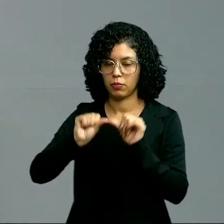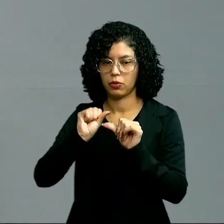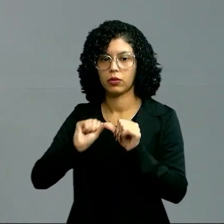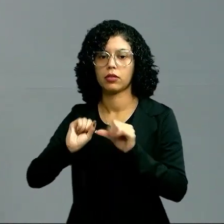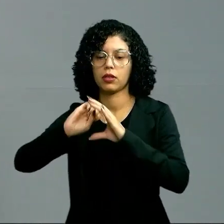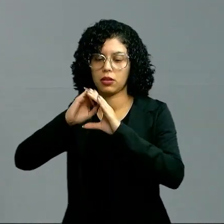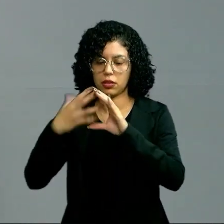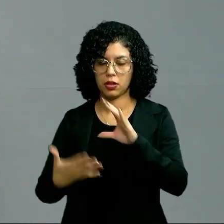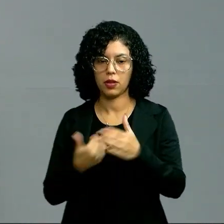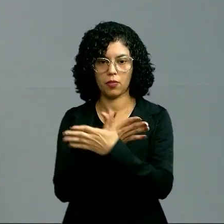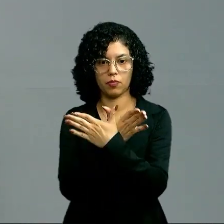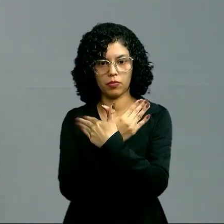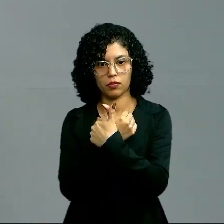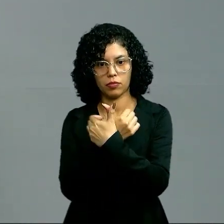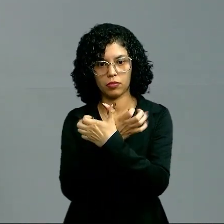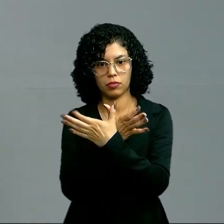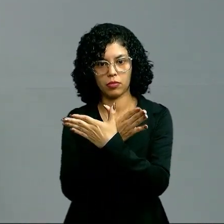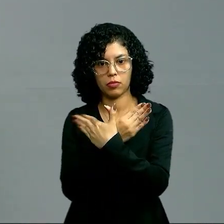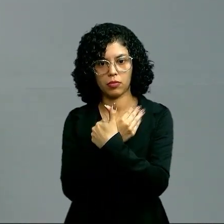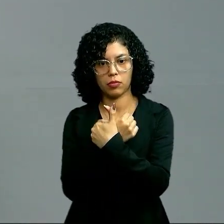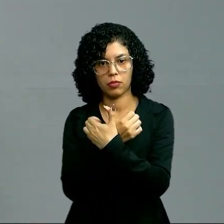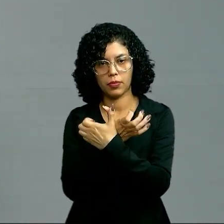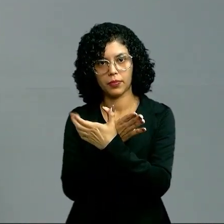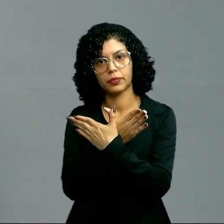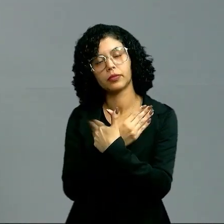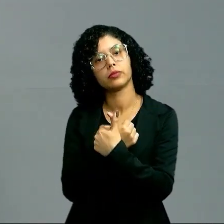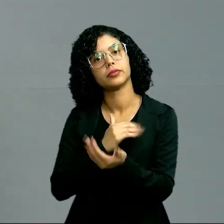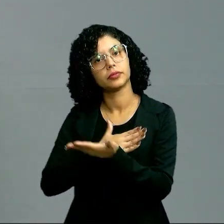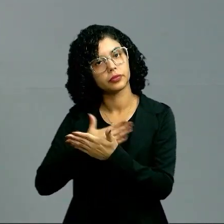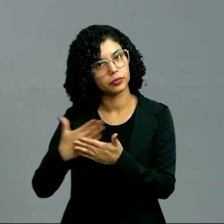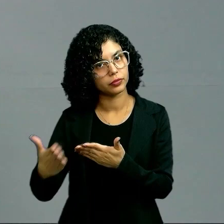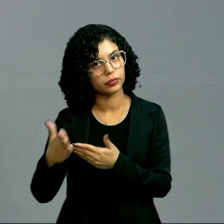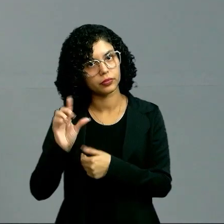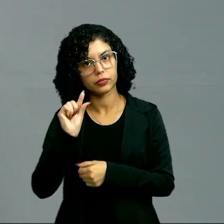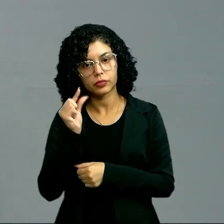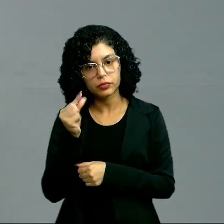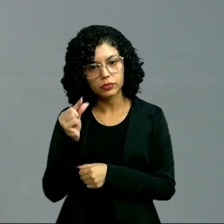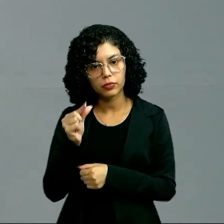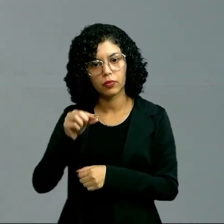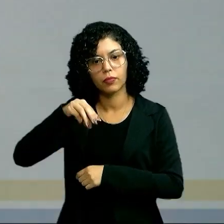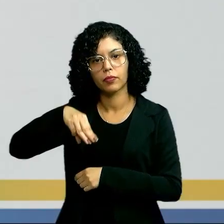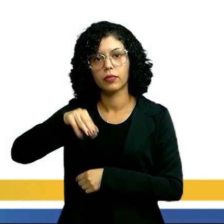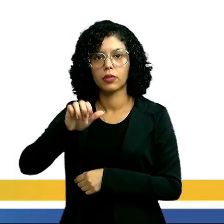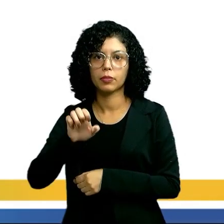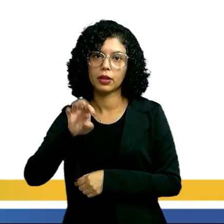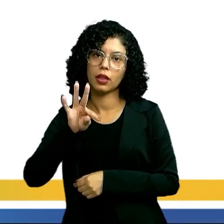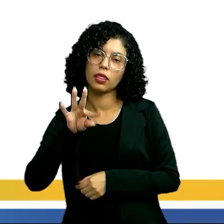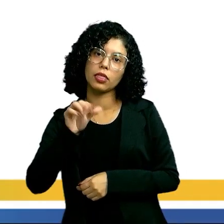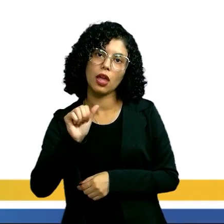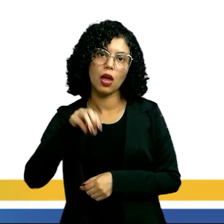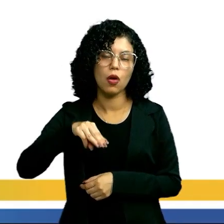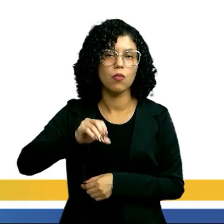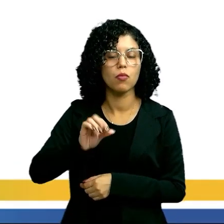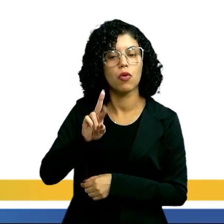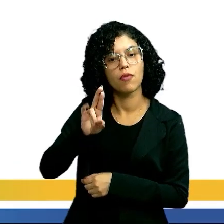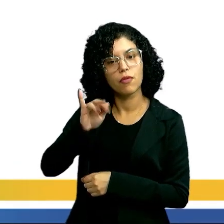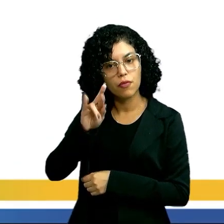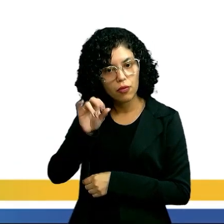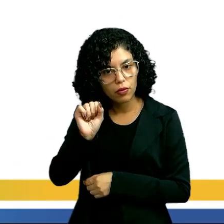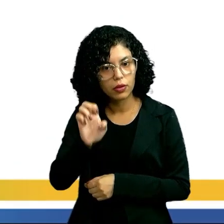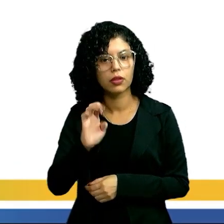Por exemplo, aí uma borboleta, né? Ela tá mudando, ela tá sofrendo metamorfose. Então, ela é um